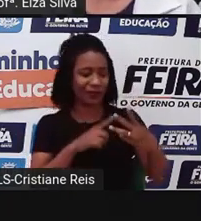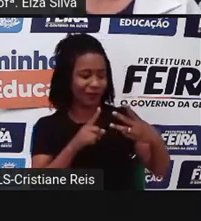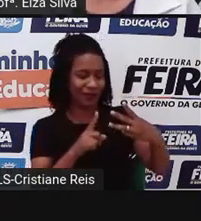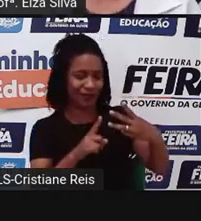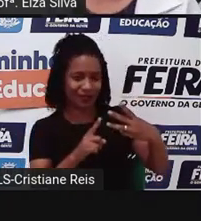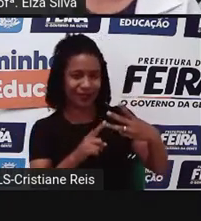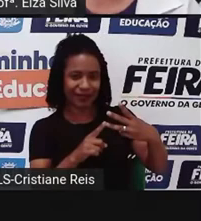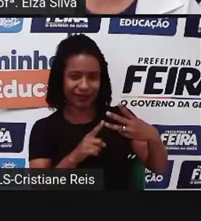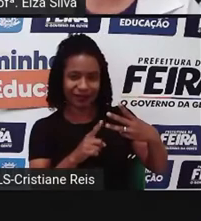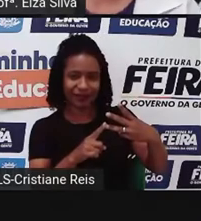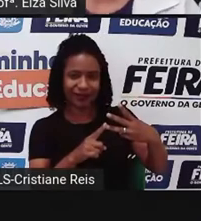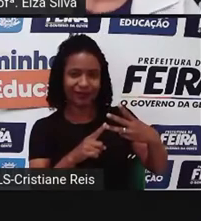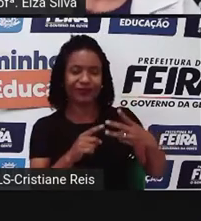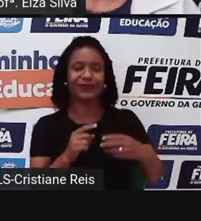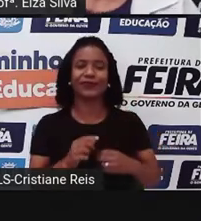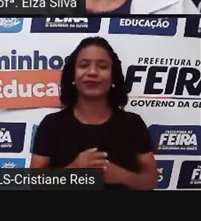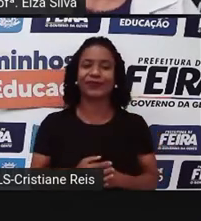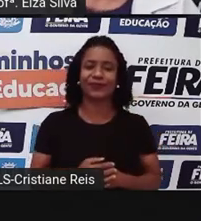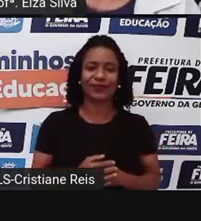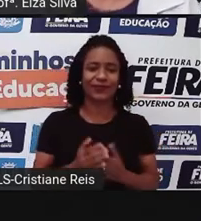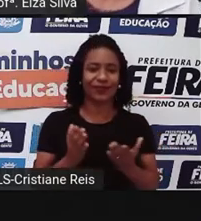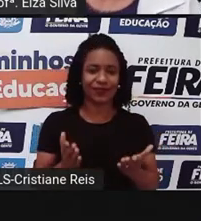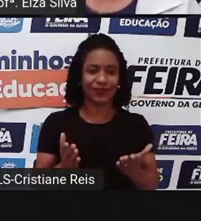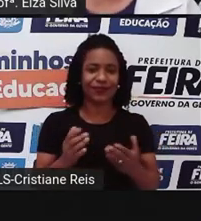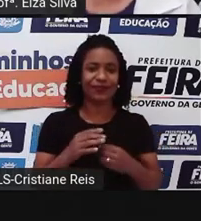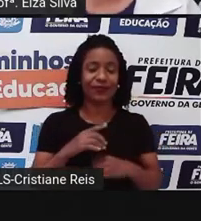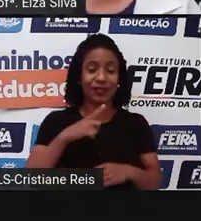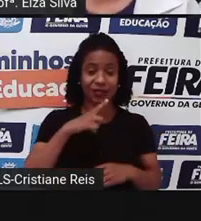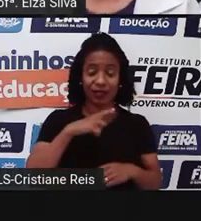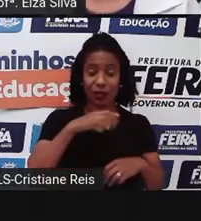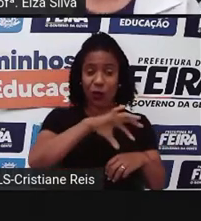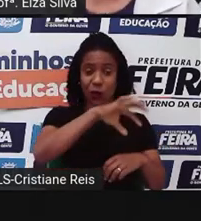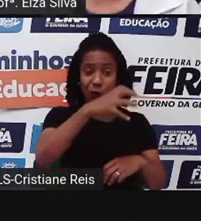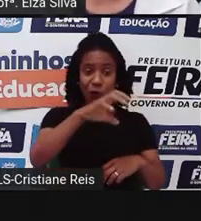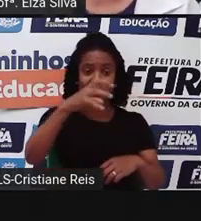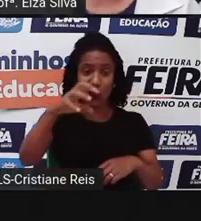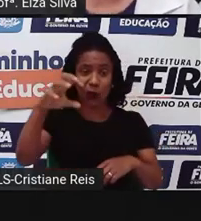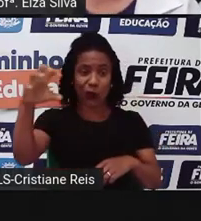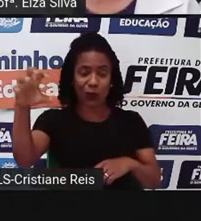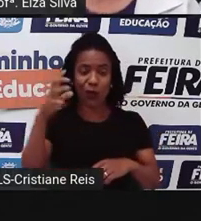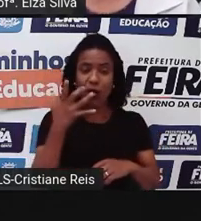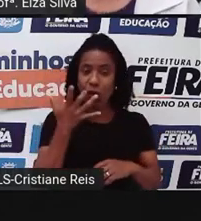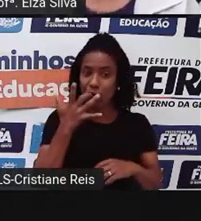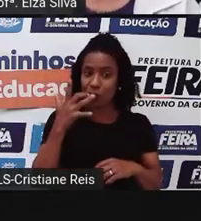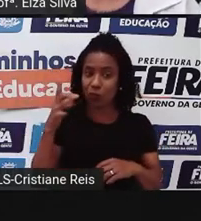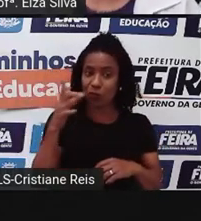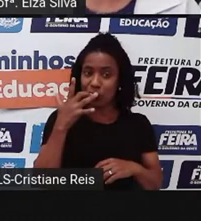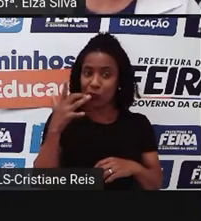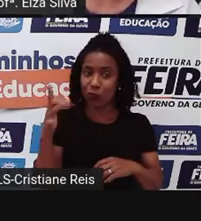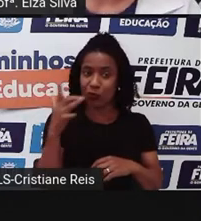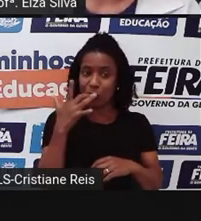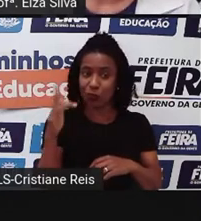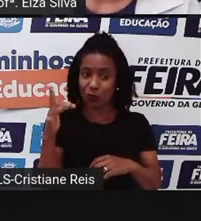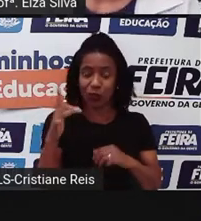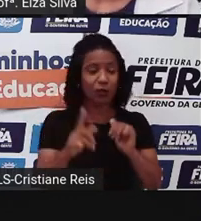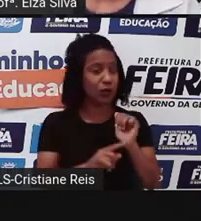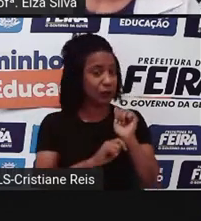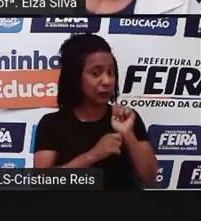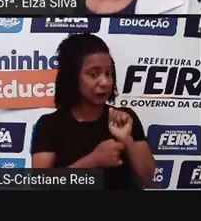Secure Your Secrets, ou seja, o Torre do Tesouro, a Torre do Tesouro, proteja seus segredos,